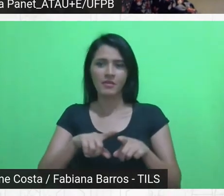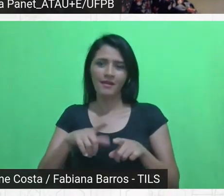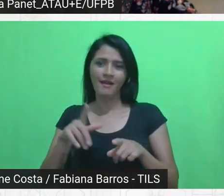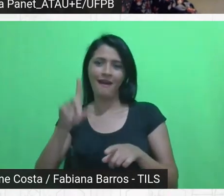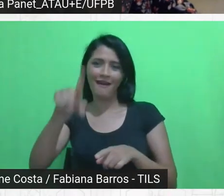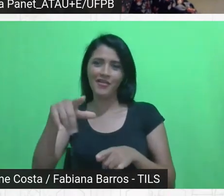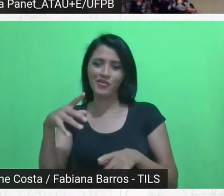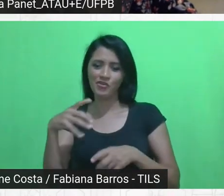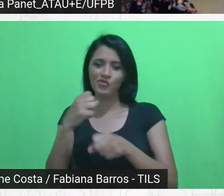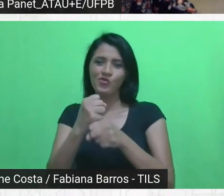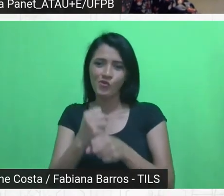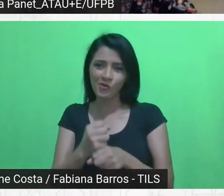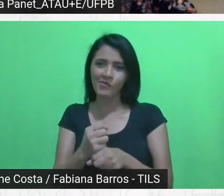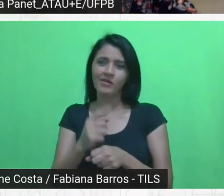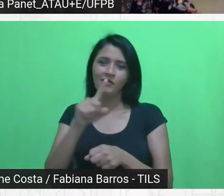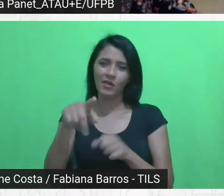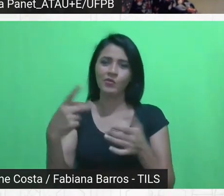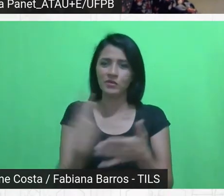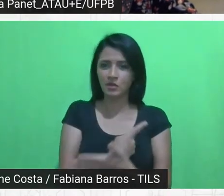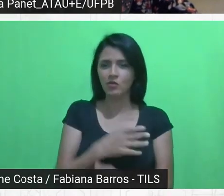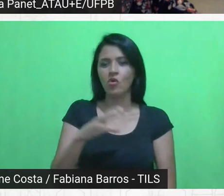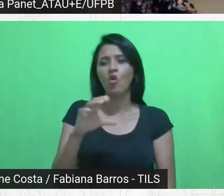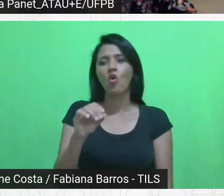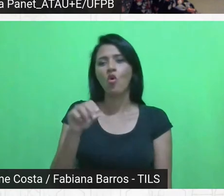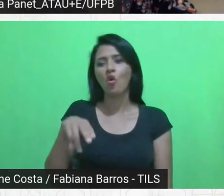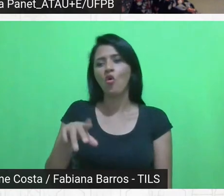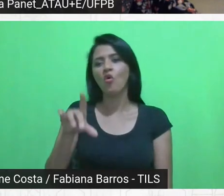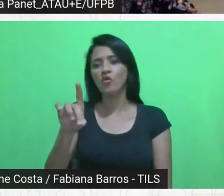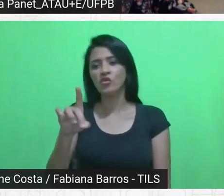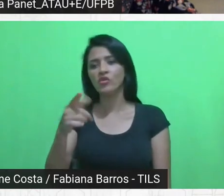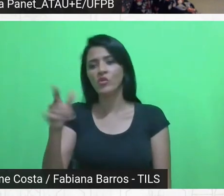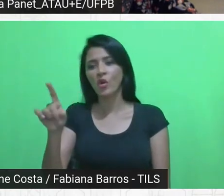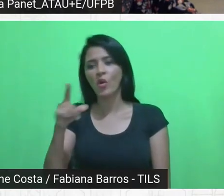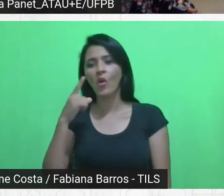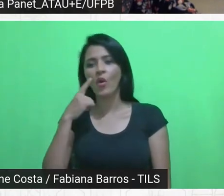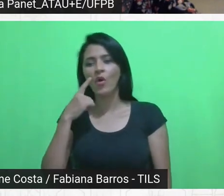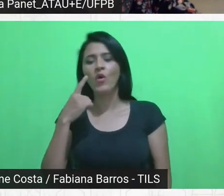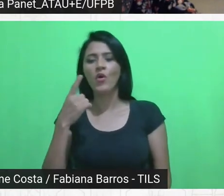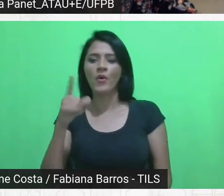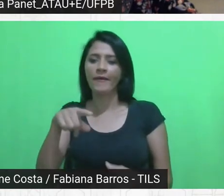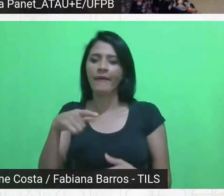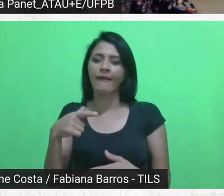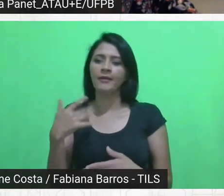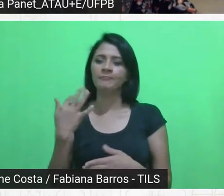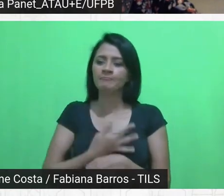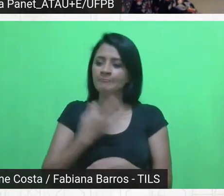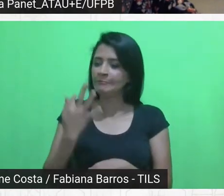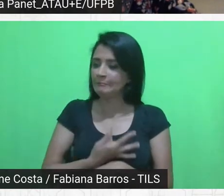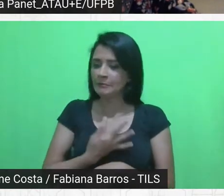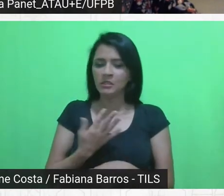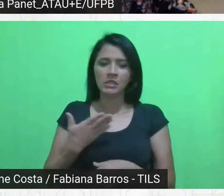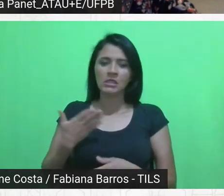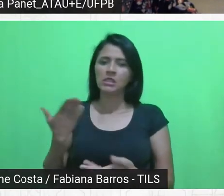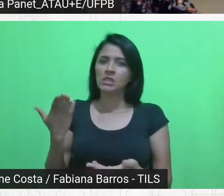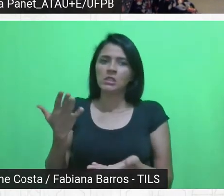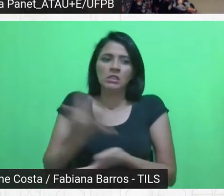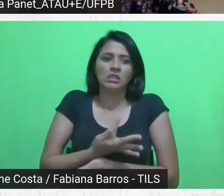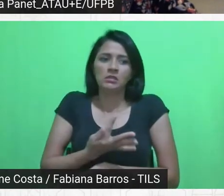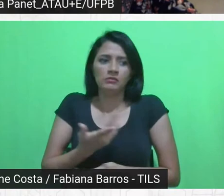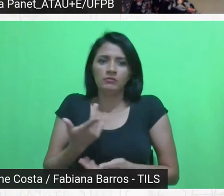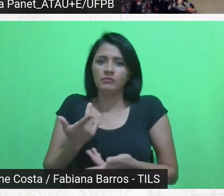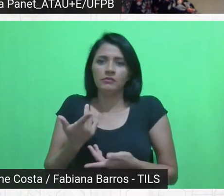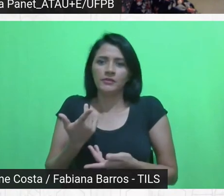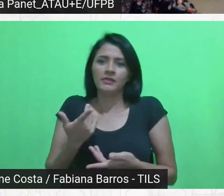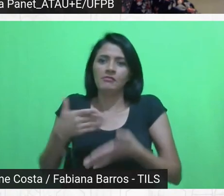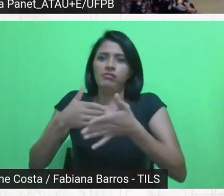aconteceu no Conde, e um Estado que é pura resistência. Então, enfim, o desafio